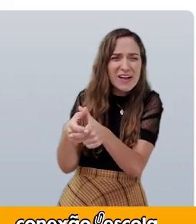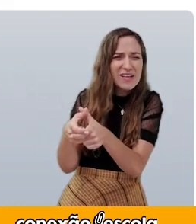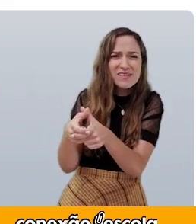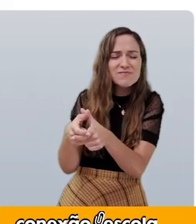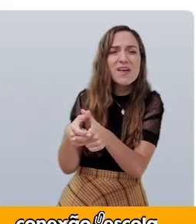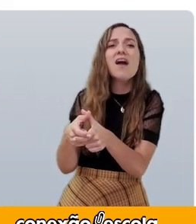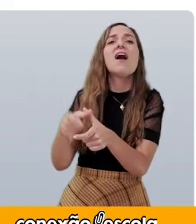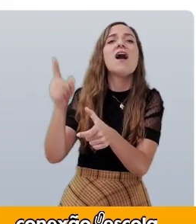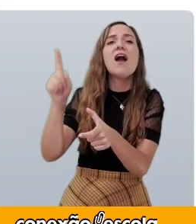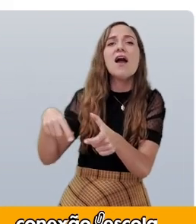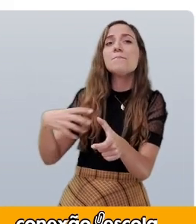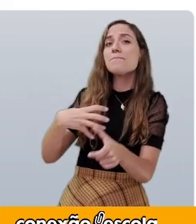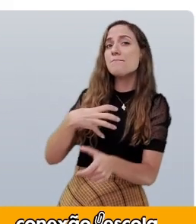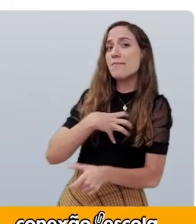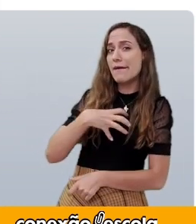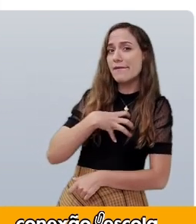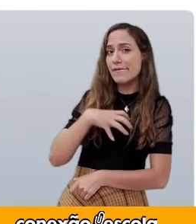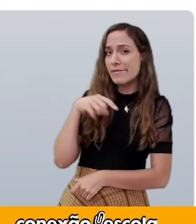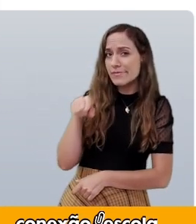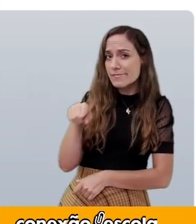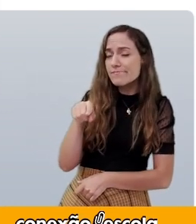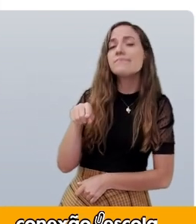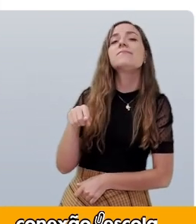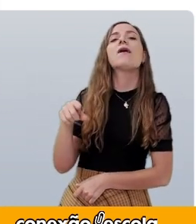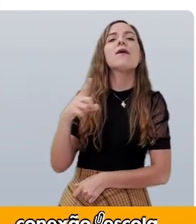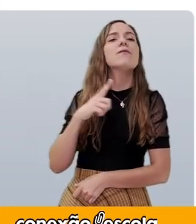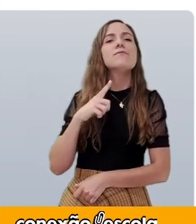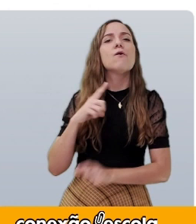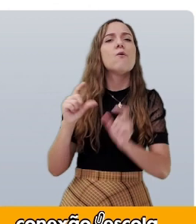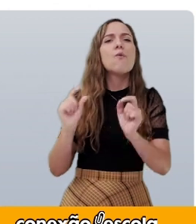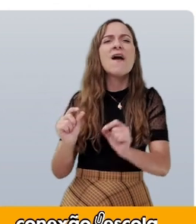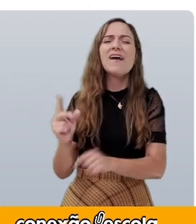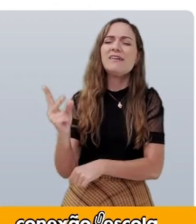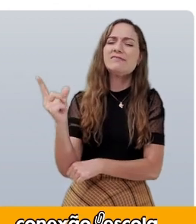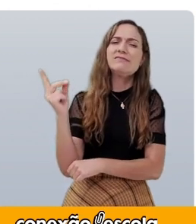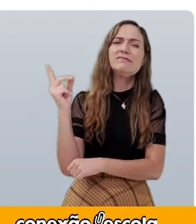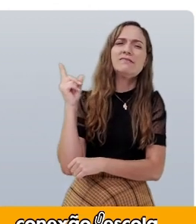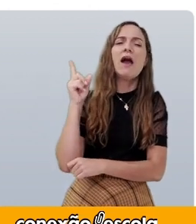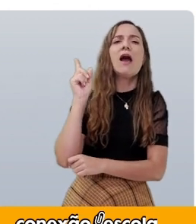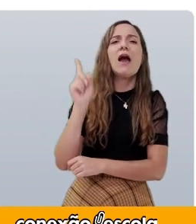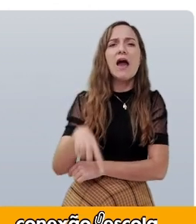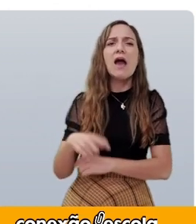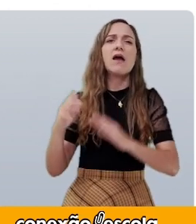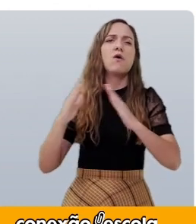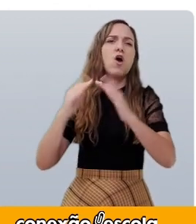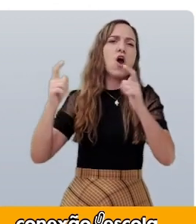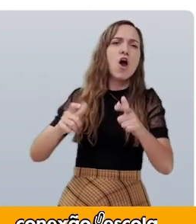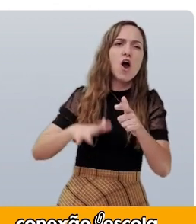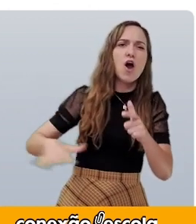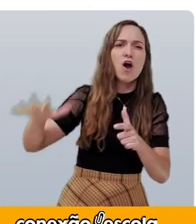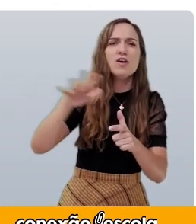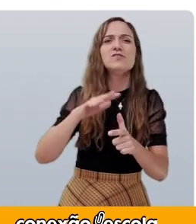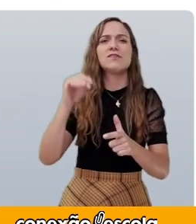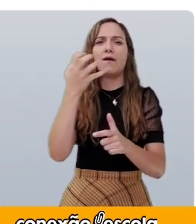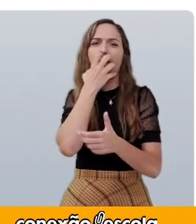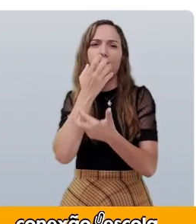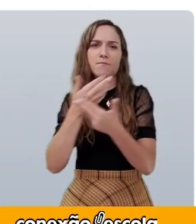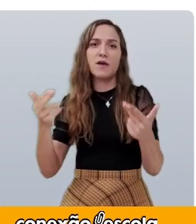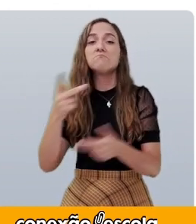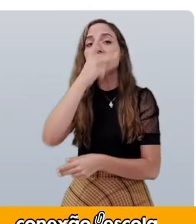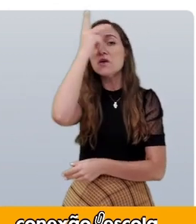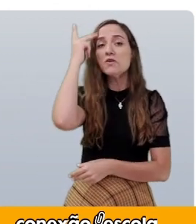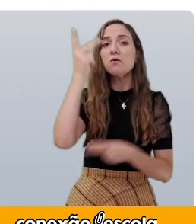no interior da Bahia, havia um antigo zoológico que não recebia